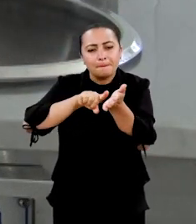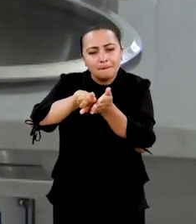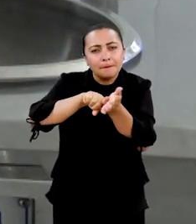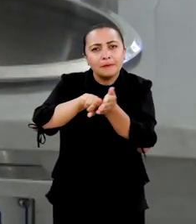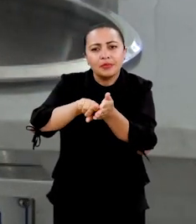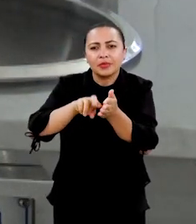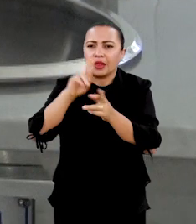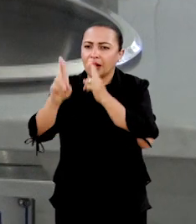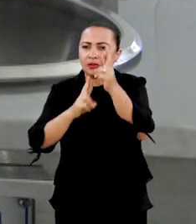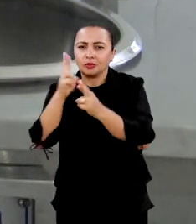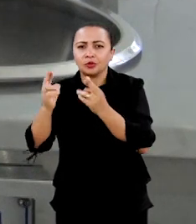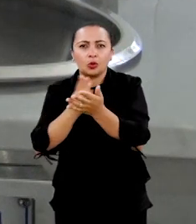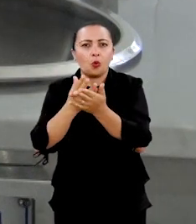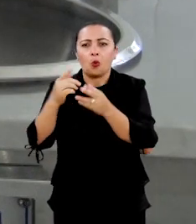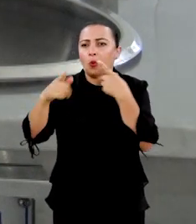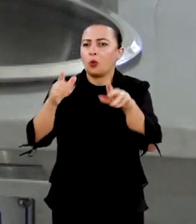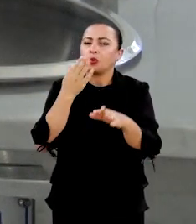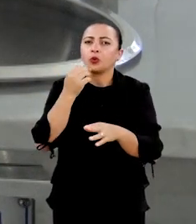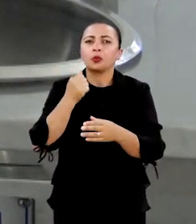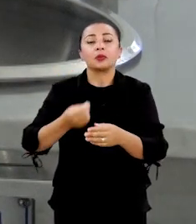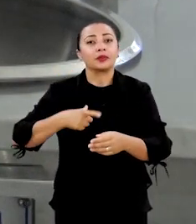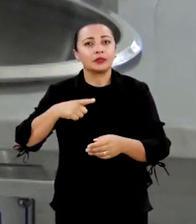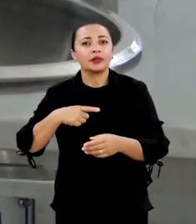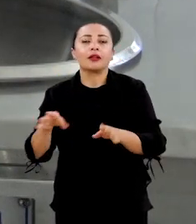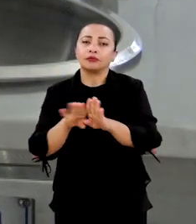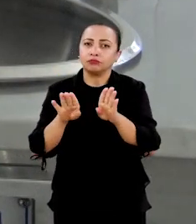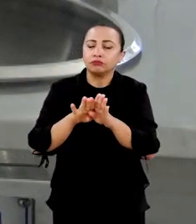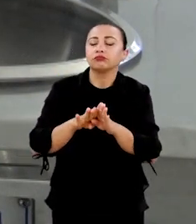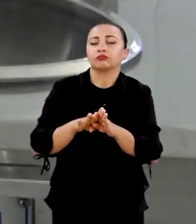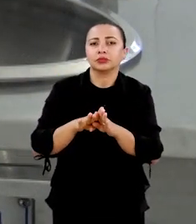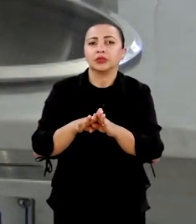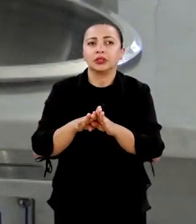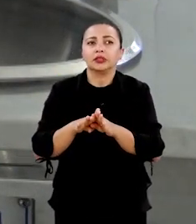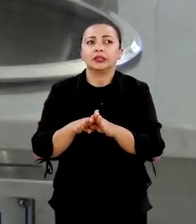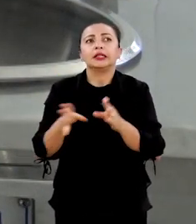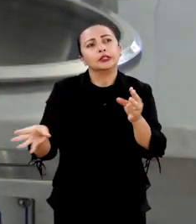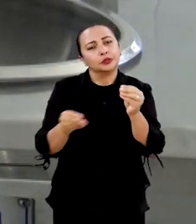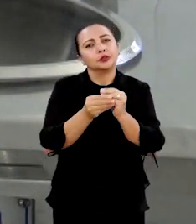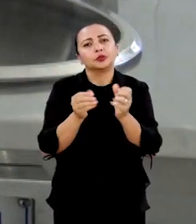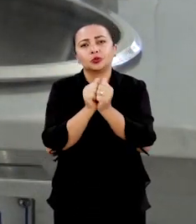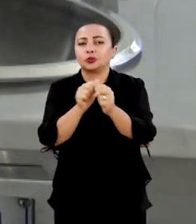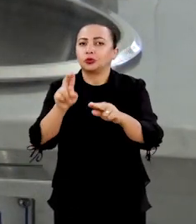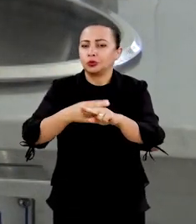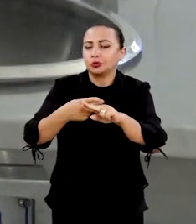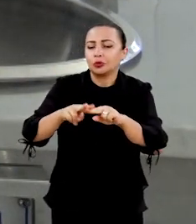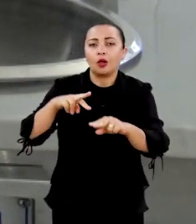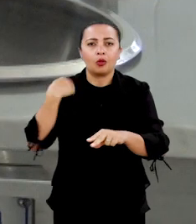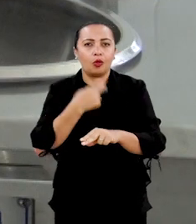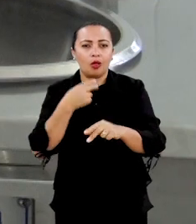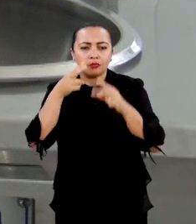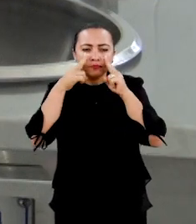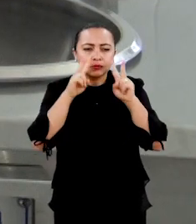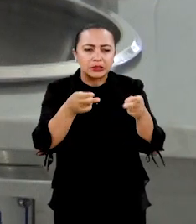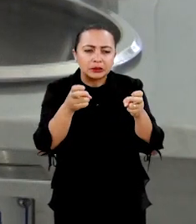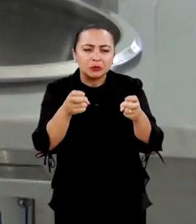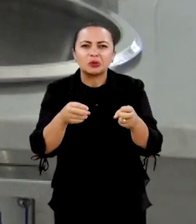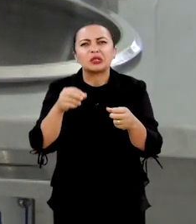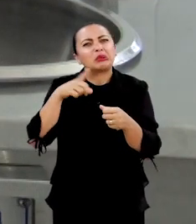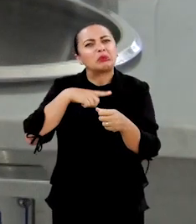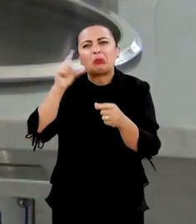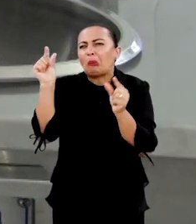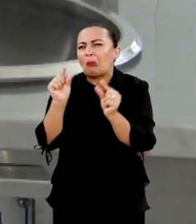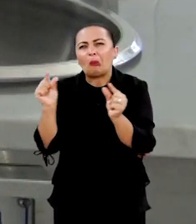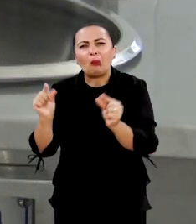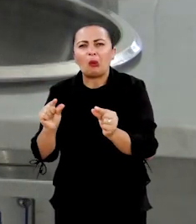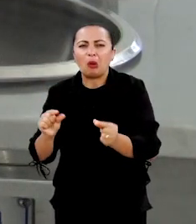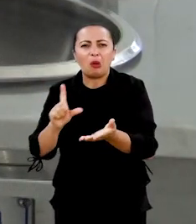pesquisas relacionadas a algum outro alimento que venha estar sendo adicionado ao chocolate, a gente viu que é bem